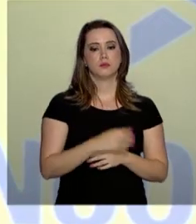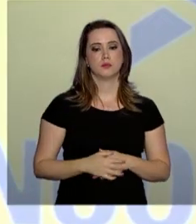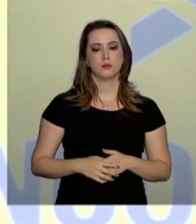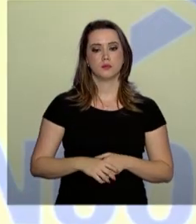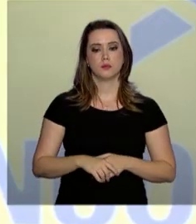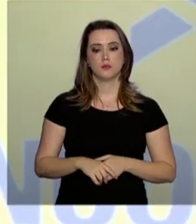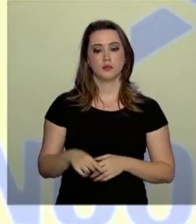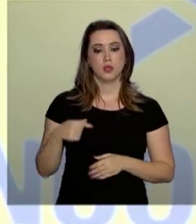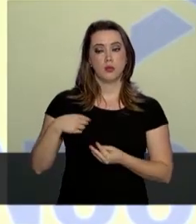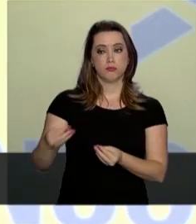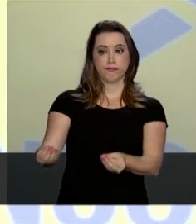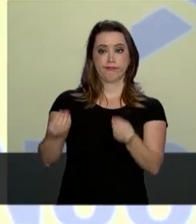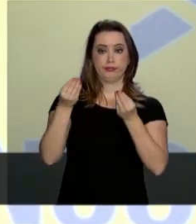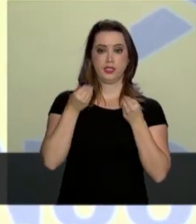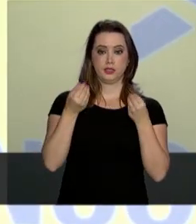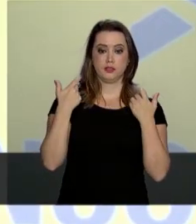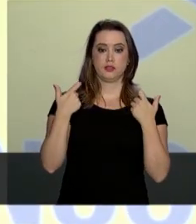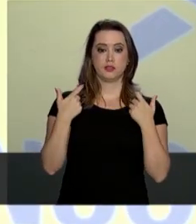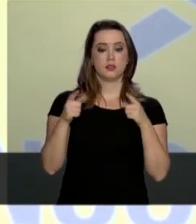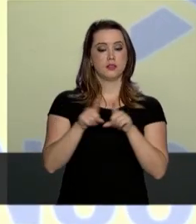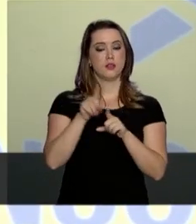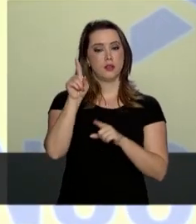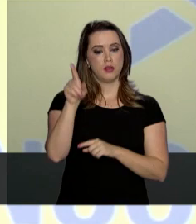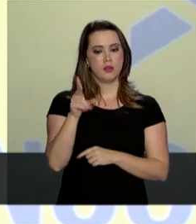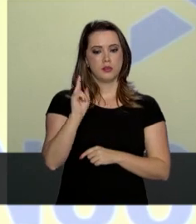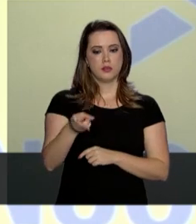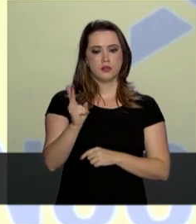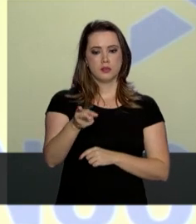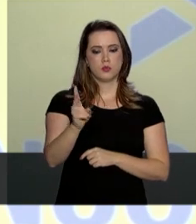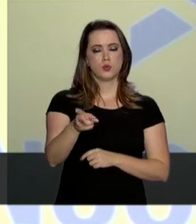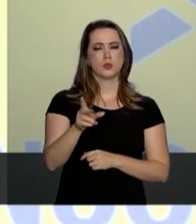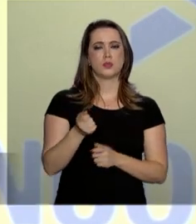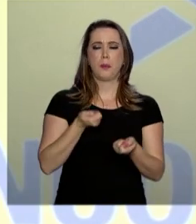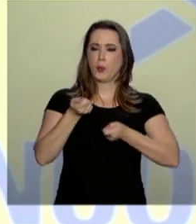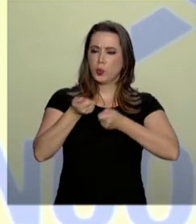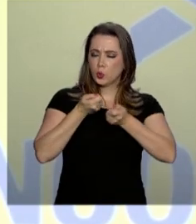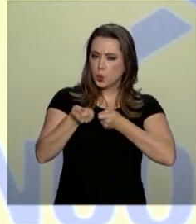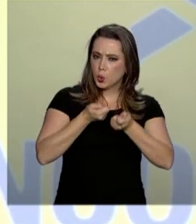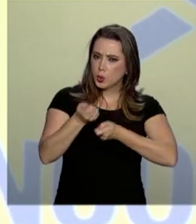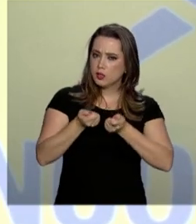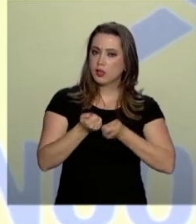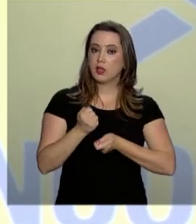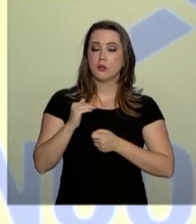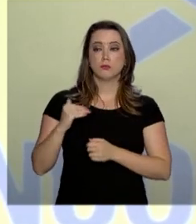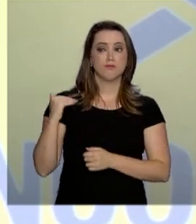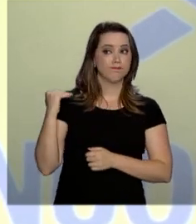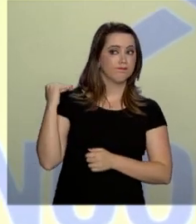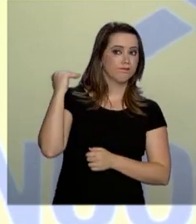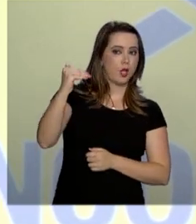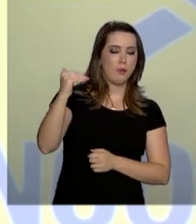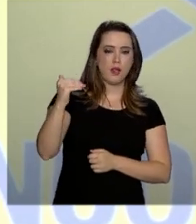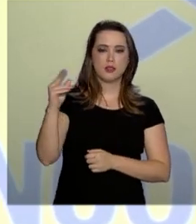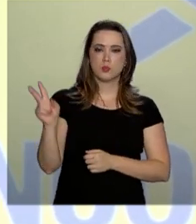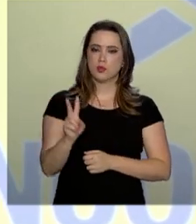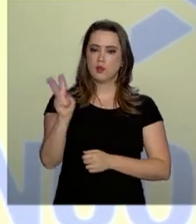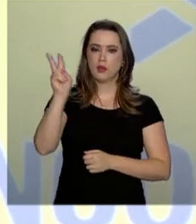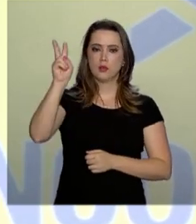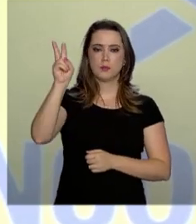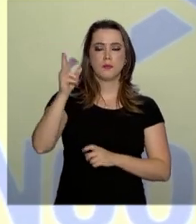mandato que me é passado é o de rígida austeridade e de maximização de valor,